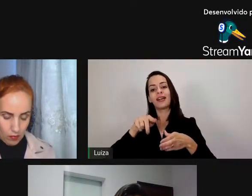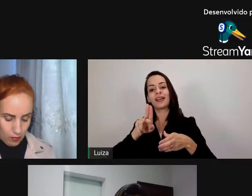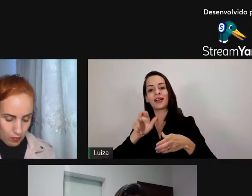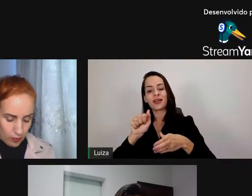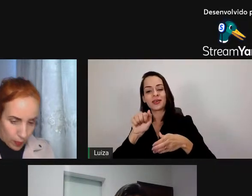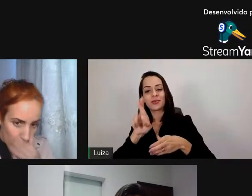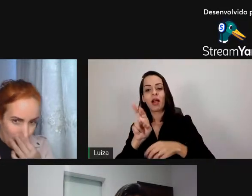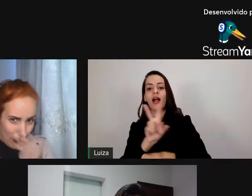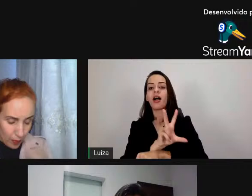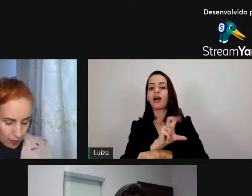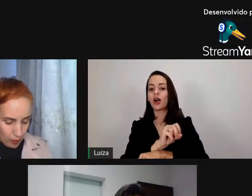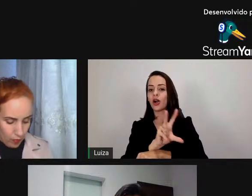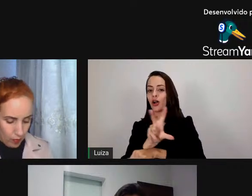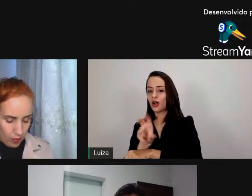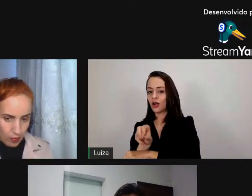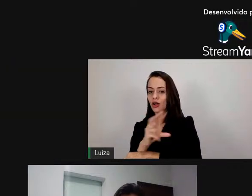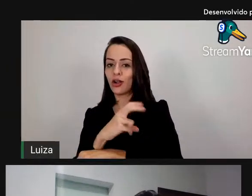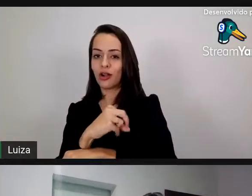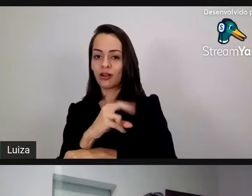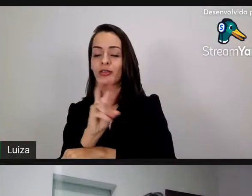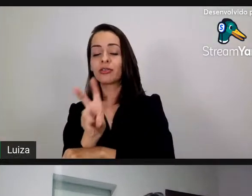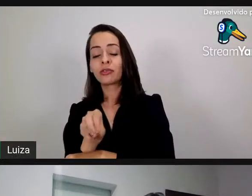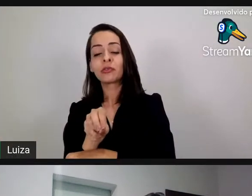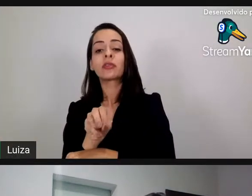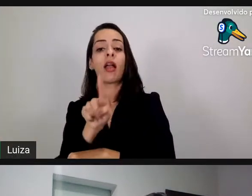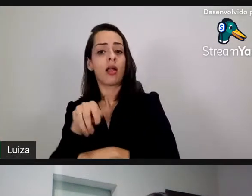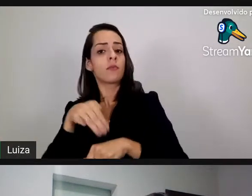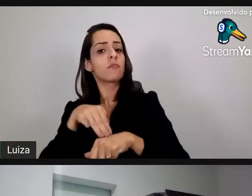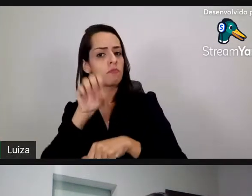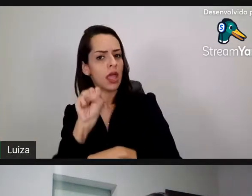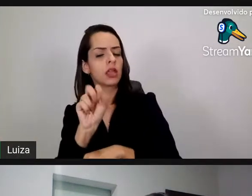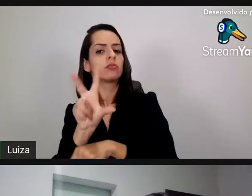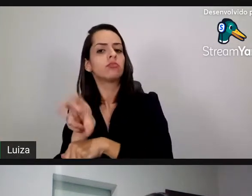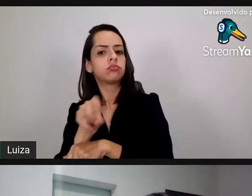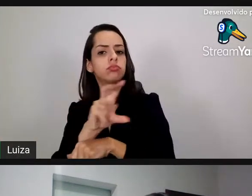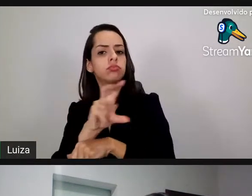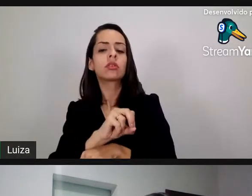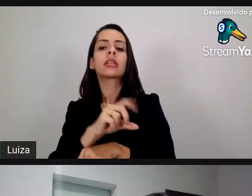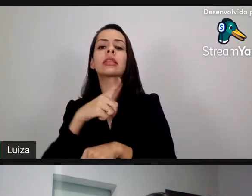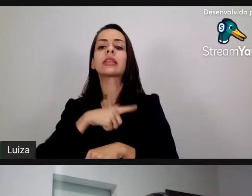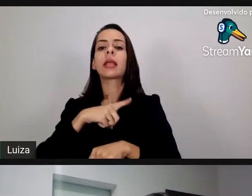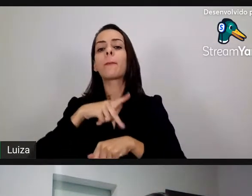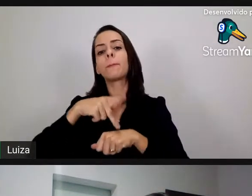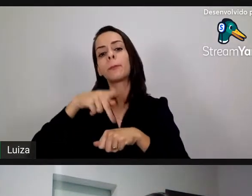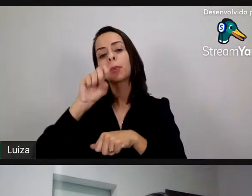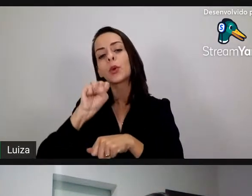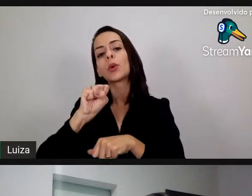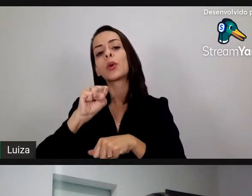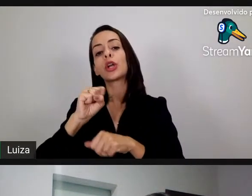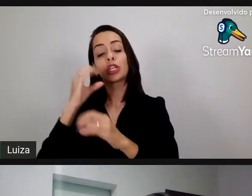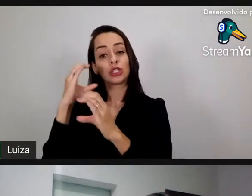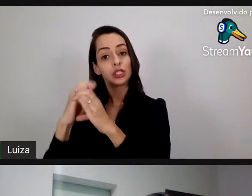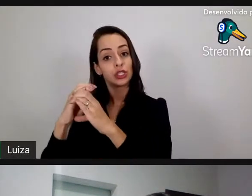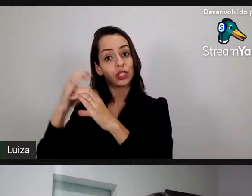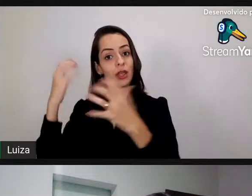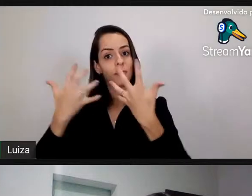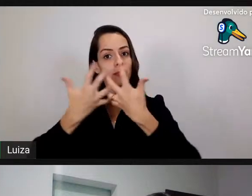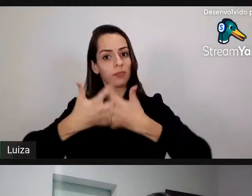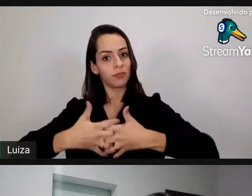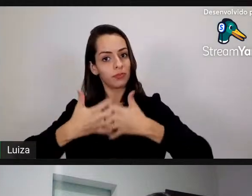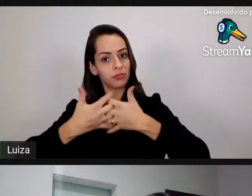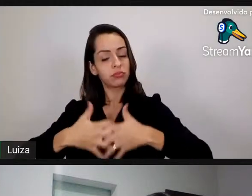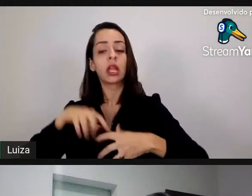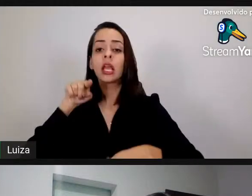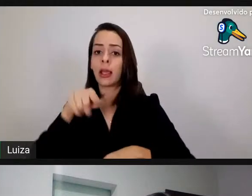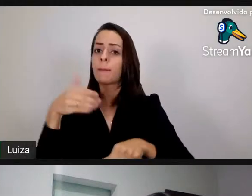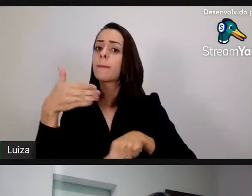mestre em Robótica, possui especialização em Engenharia Mecatrônica, participou dos programas Teachers for the Future,